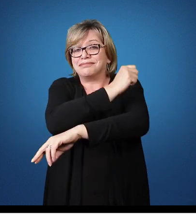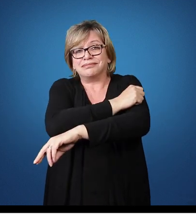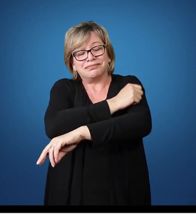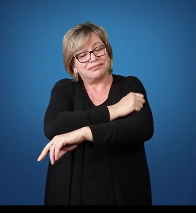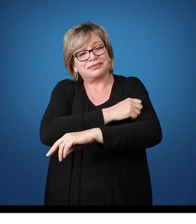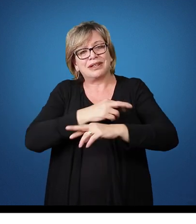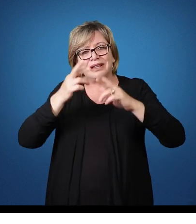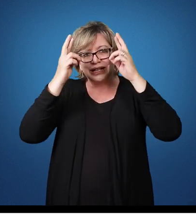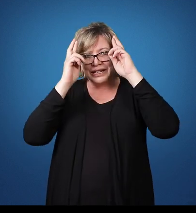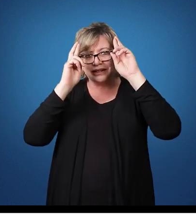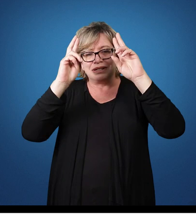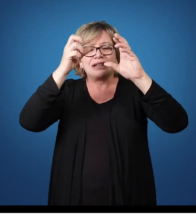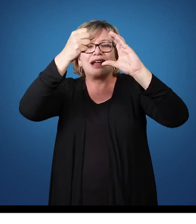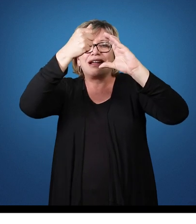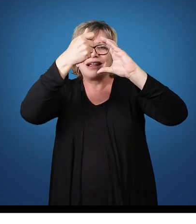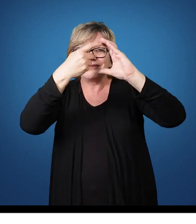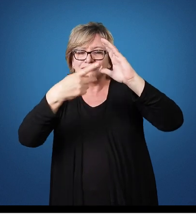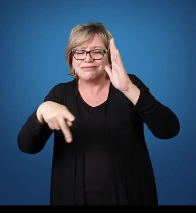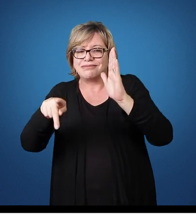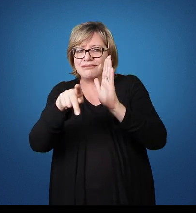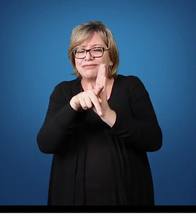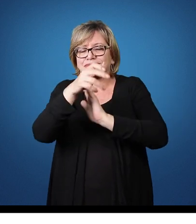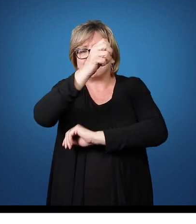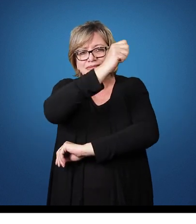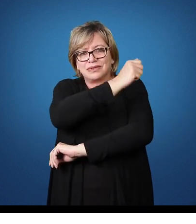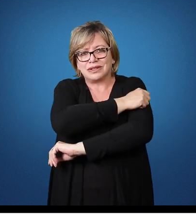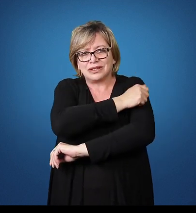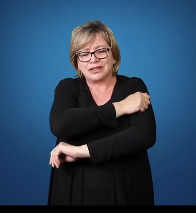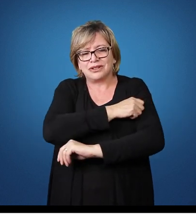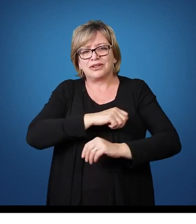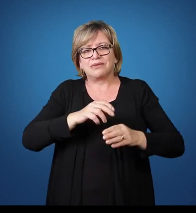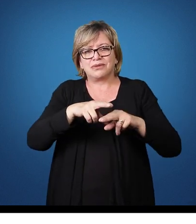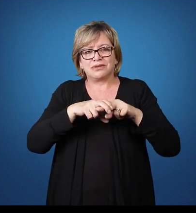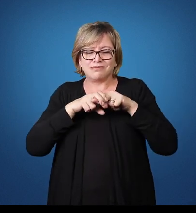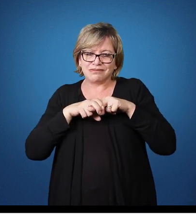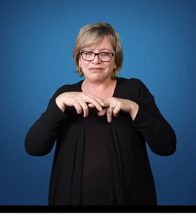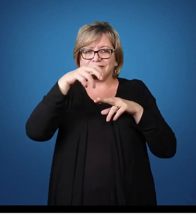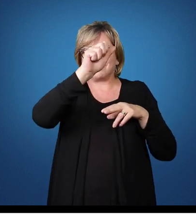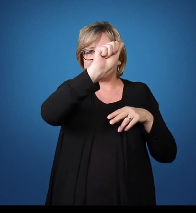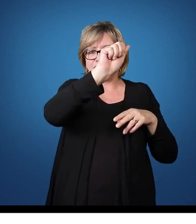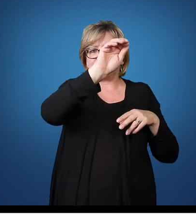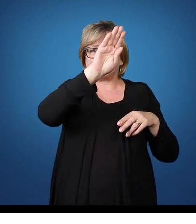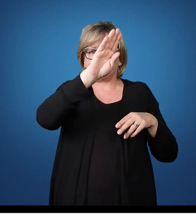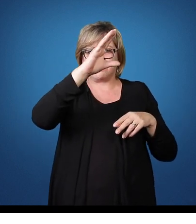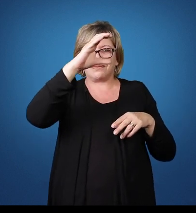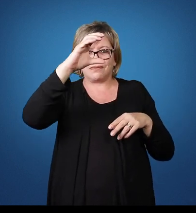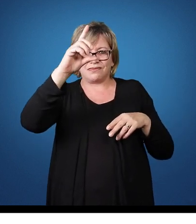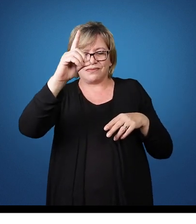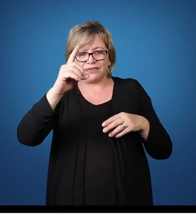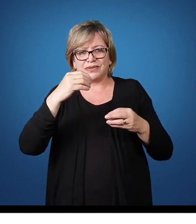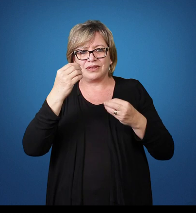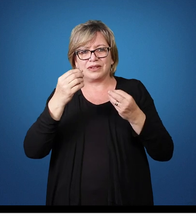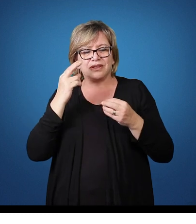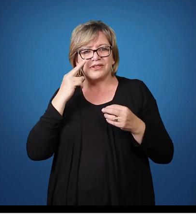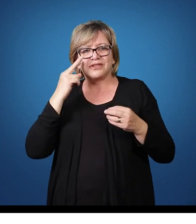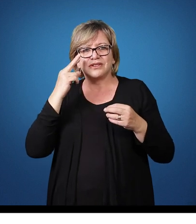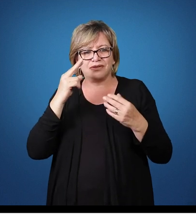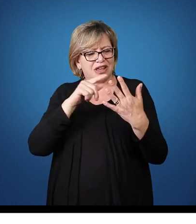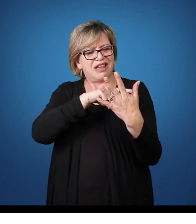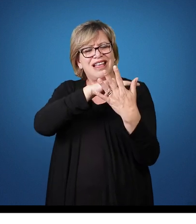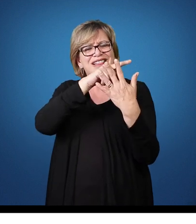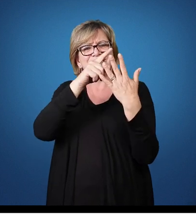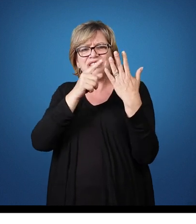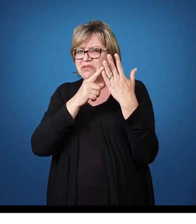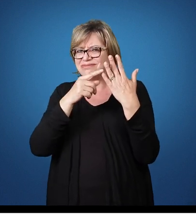Respeitando as suas características E a alfabetização ela tem muito Se nós formos olhar Nos nossos